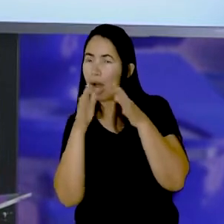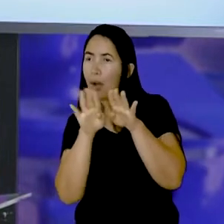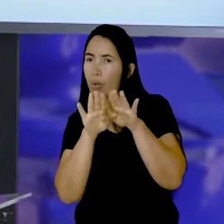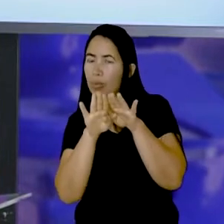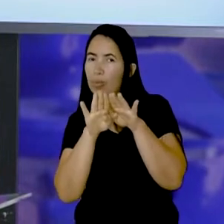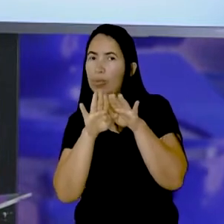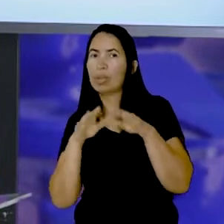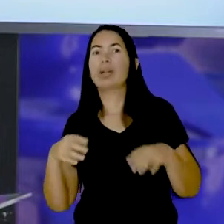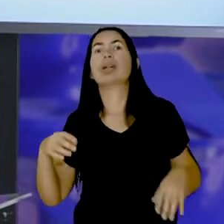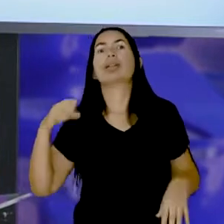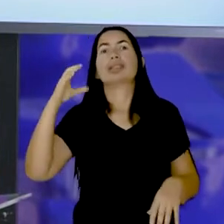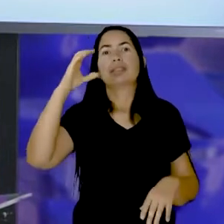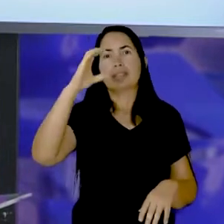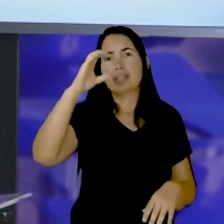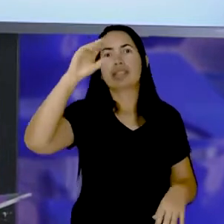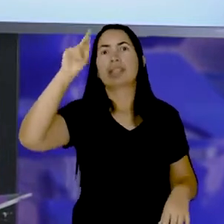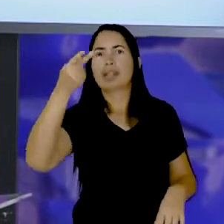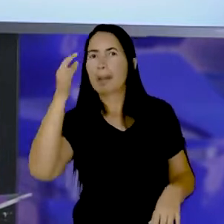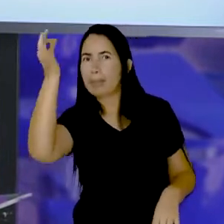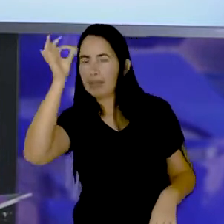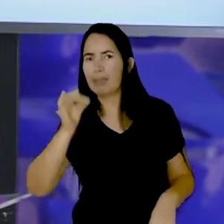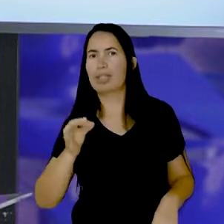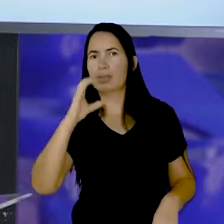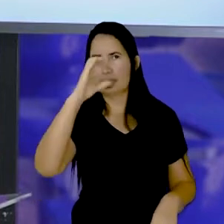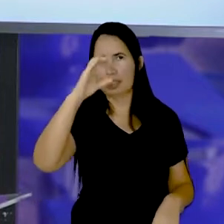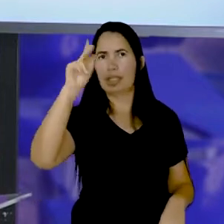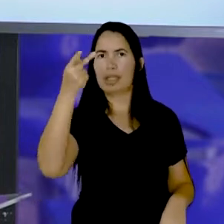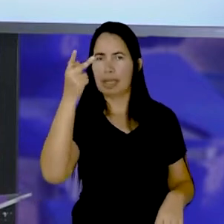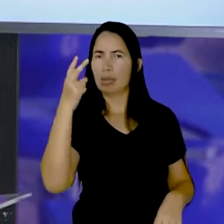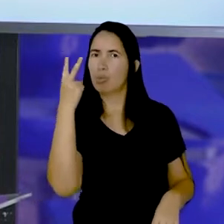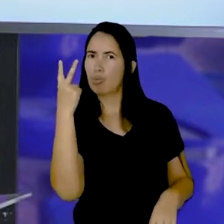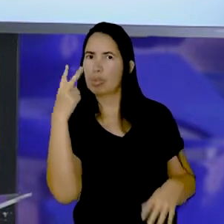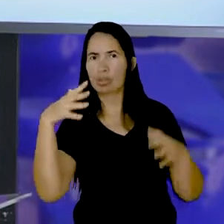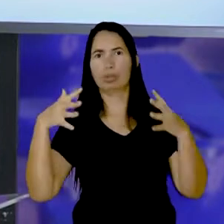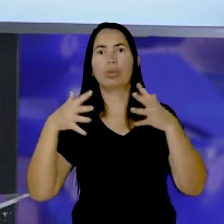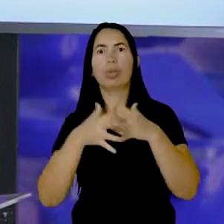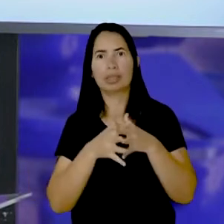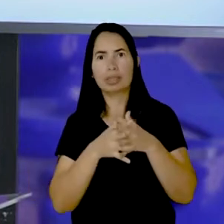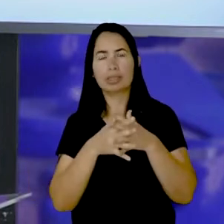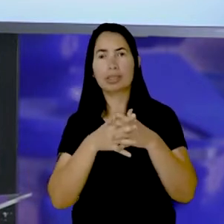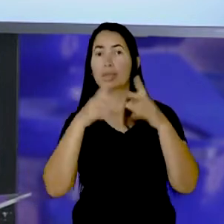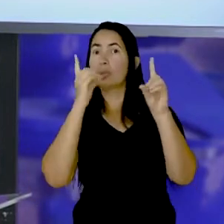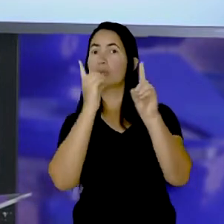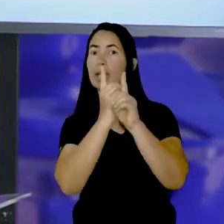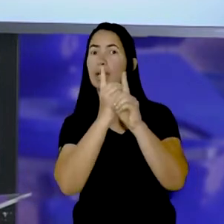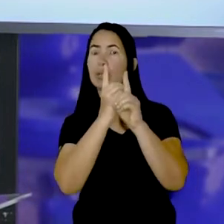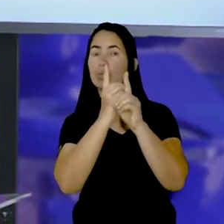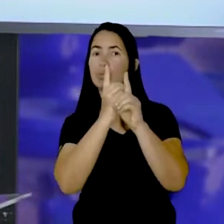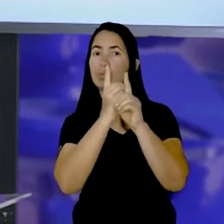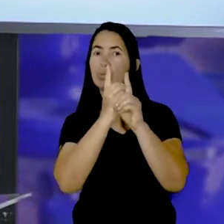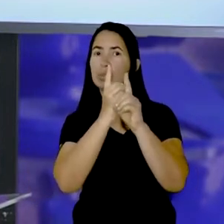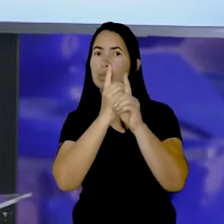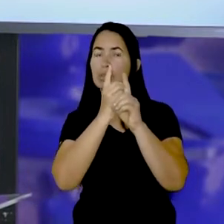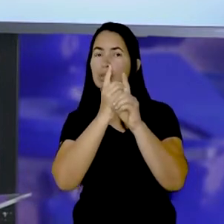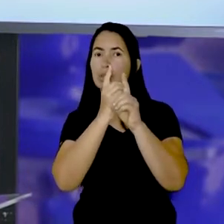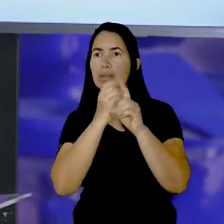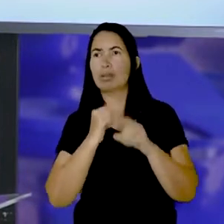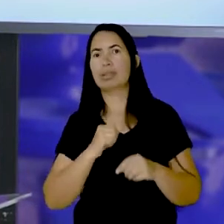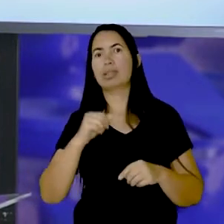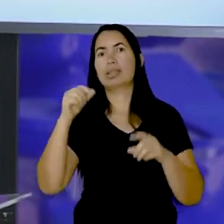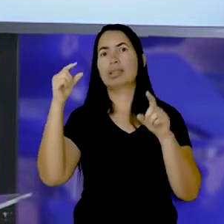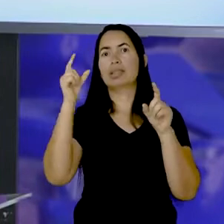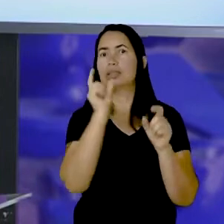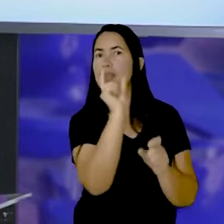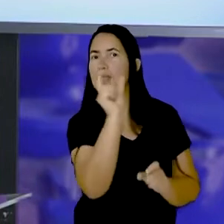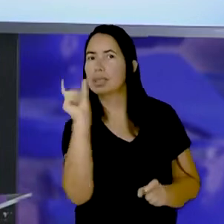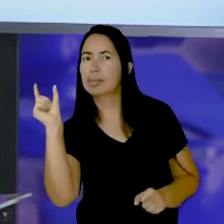Perfeito! Muito bem! O C e o H são duas consoantes E elas se encontraram aqui, ó Pra formar essa sílaba